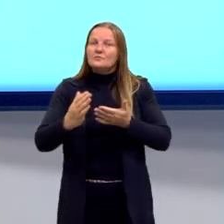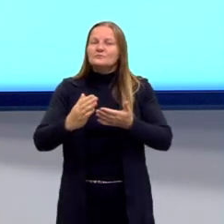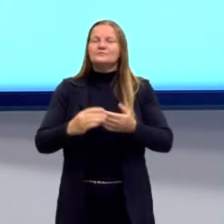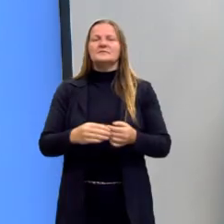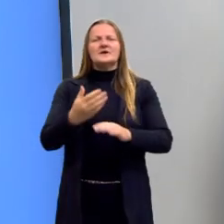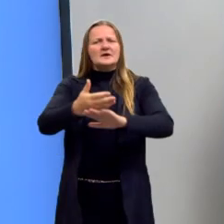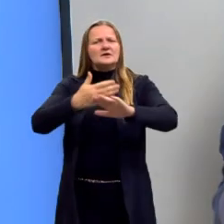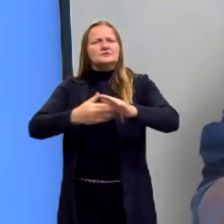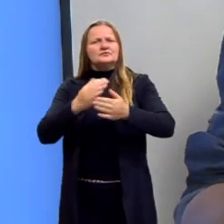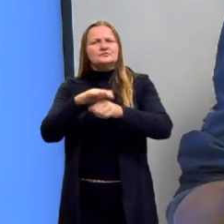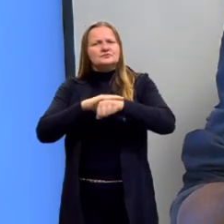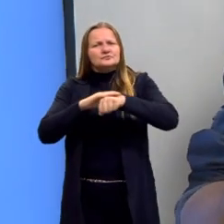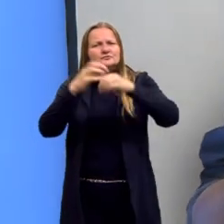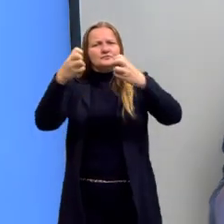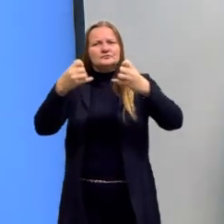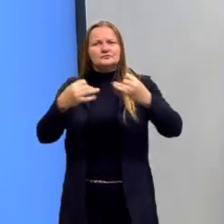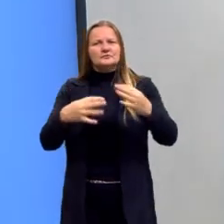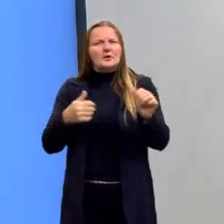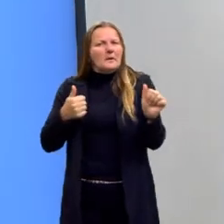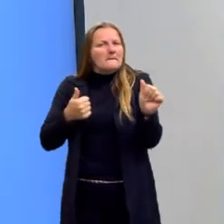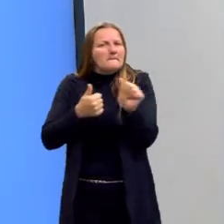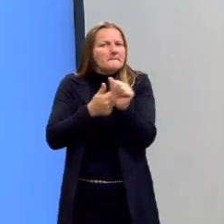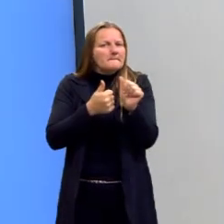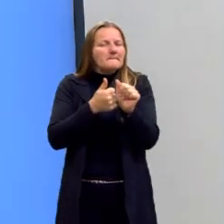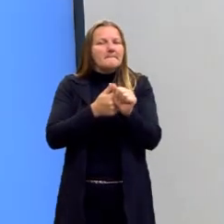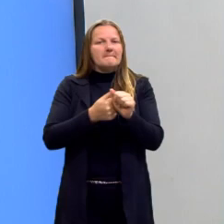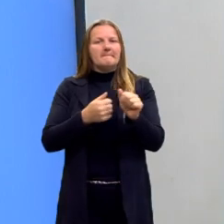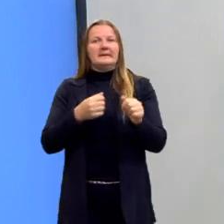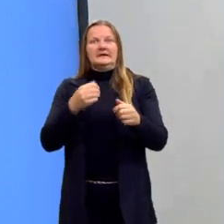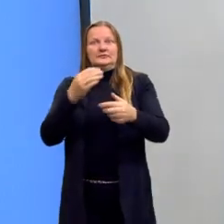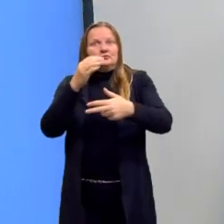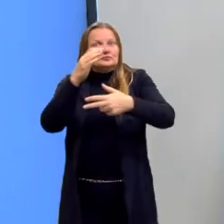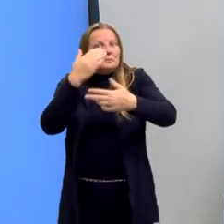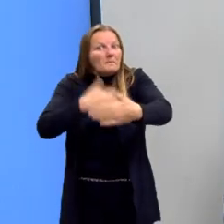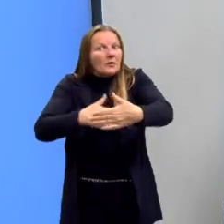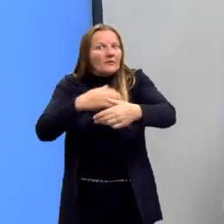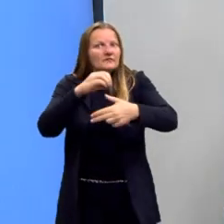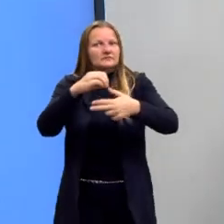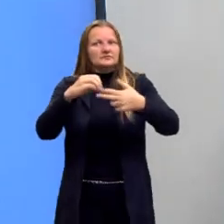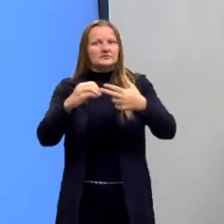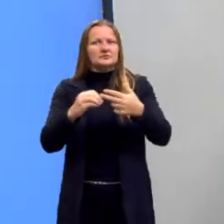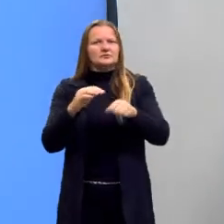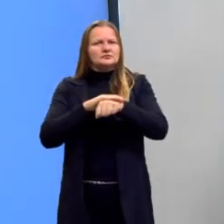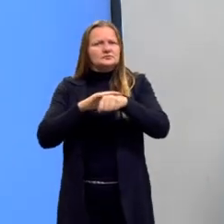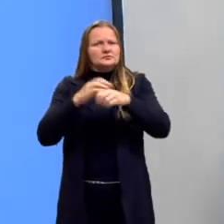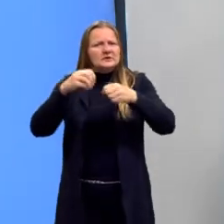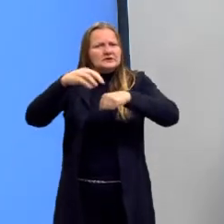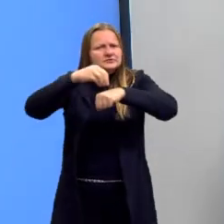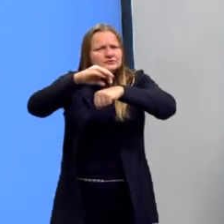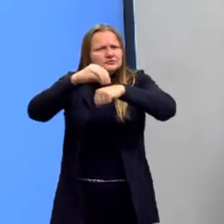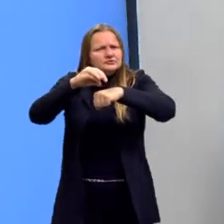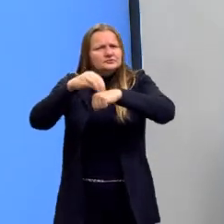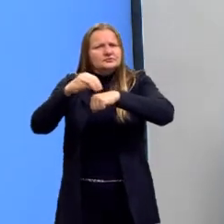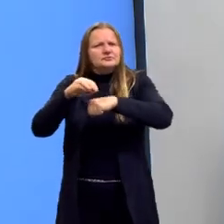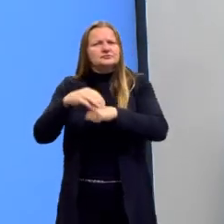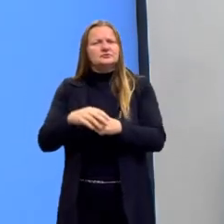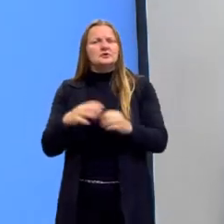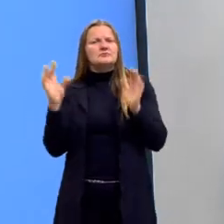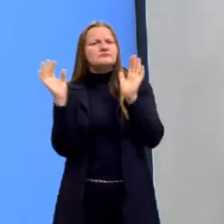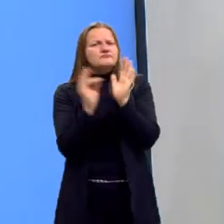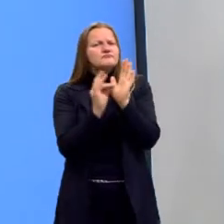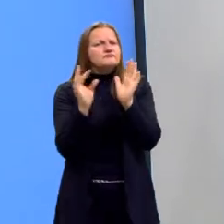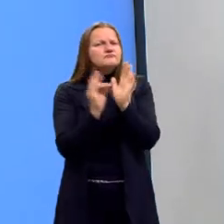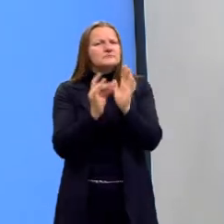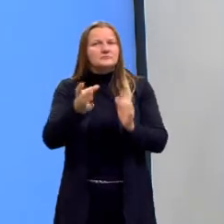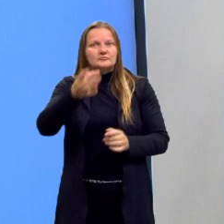Antes de começar a aula, a gente está se aproximando do Enem. Acho que é importante nós começarmos algumas dicas para irmos fixando,